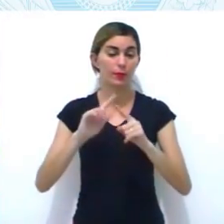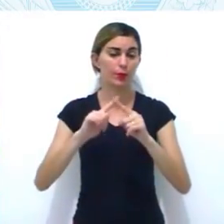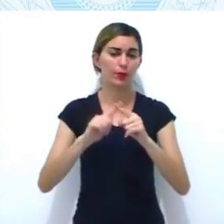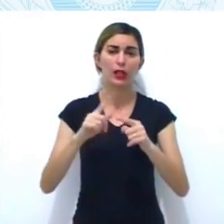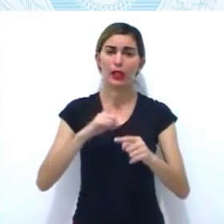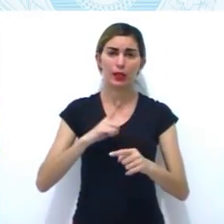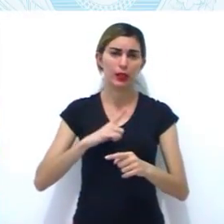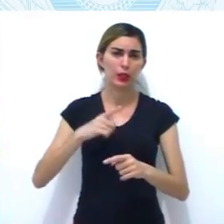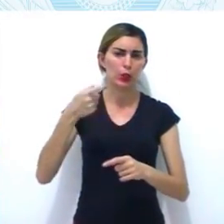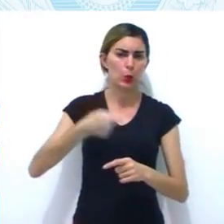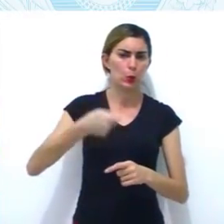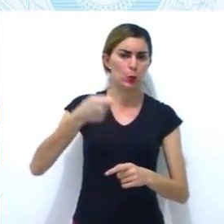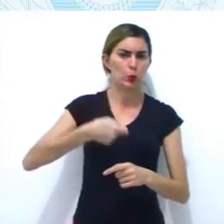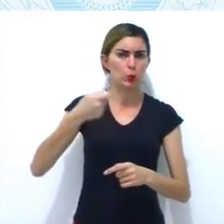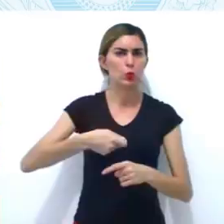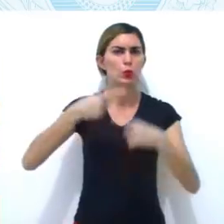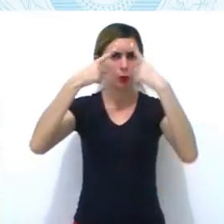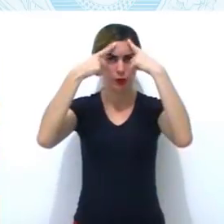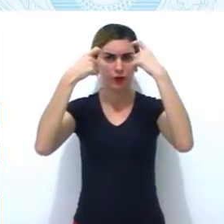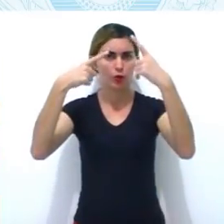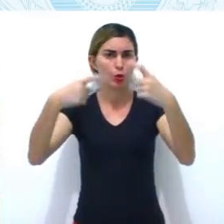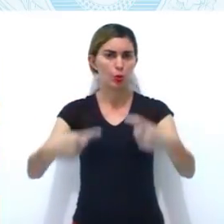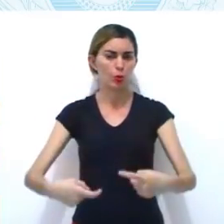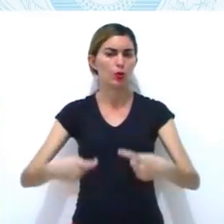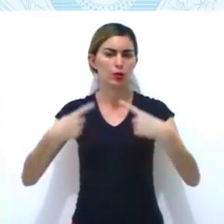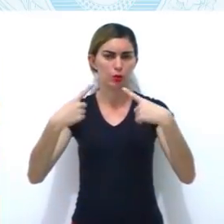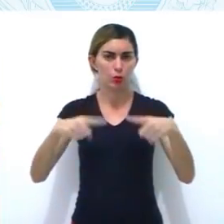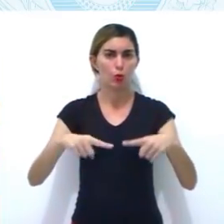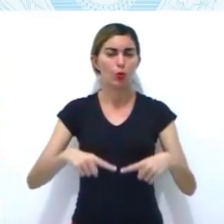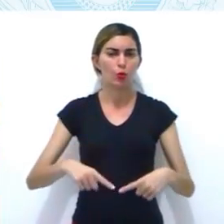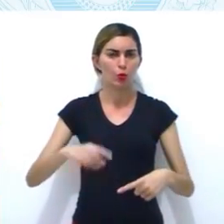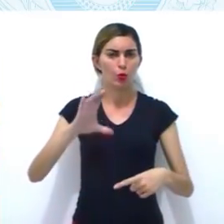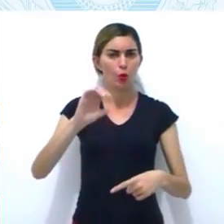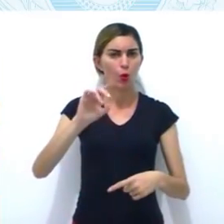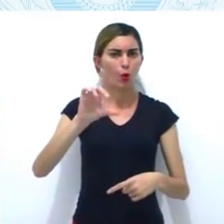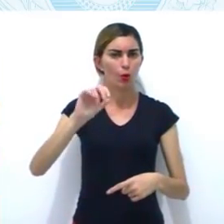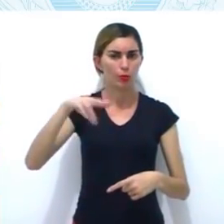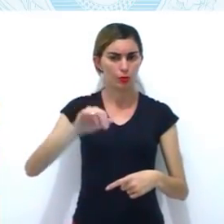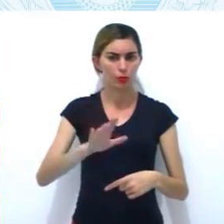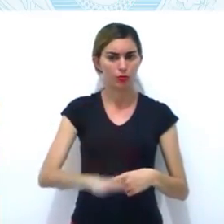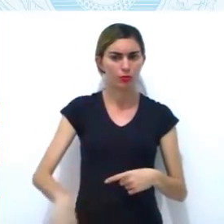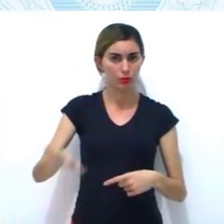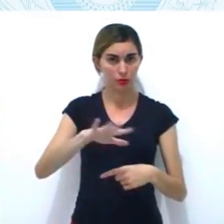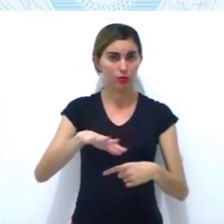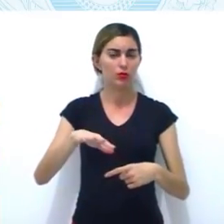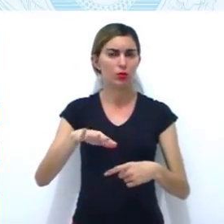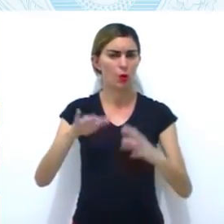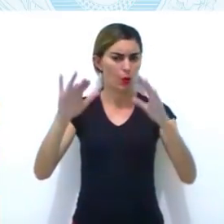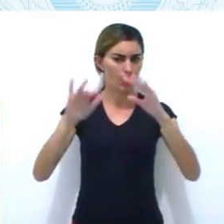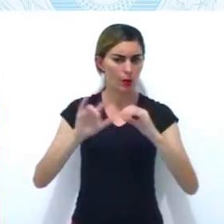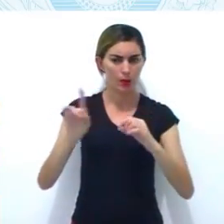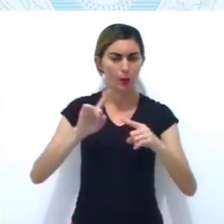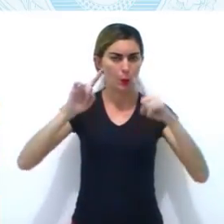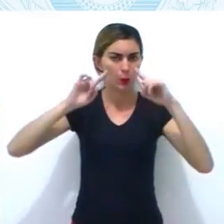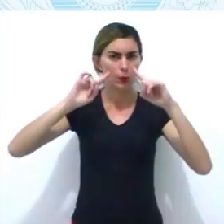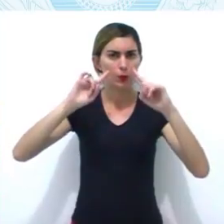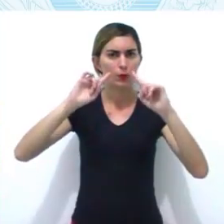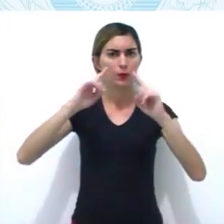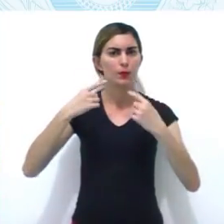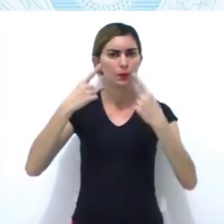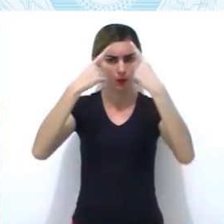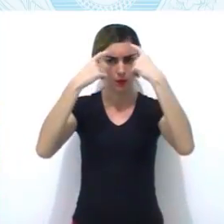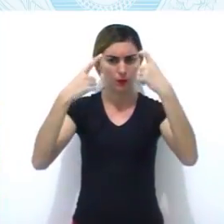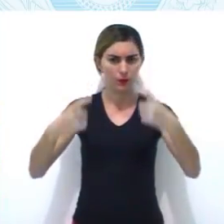Porque tinha punições violentas contra os colonos, meus prezados. Os colonos